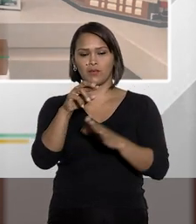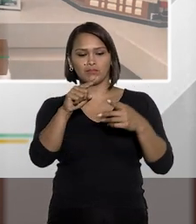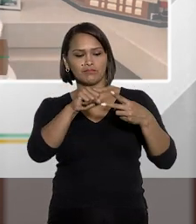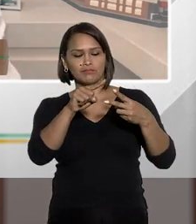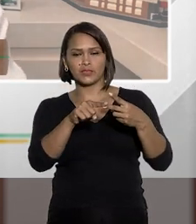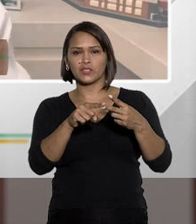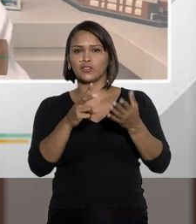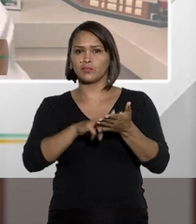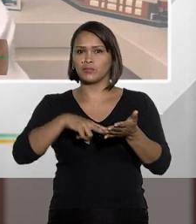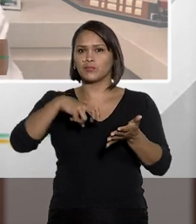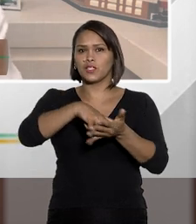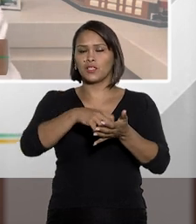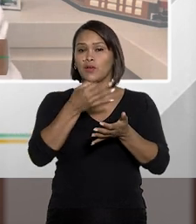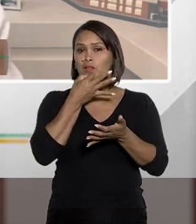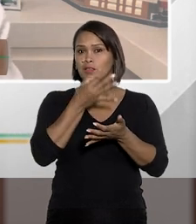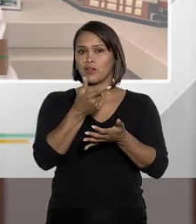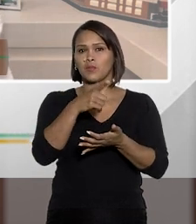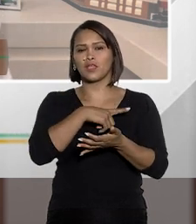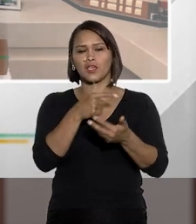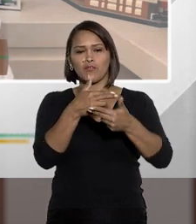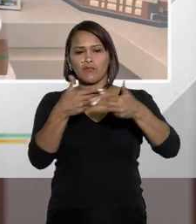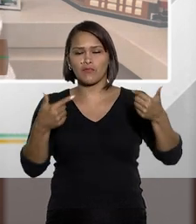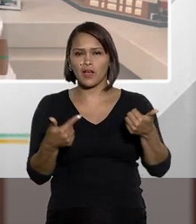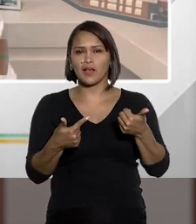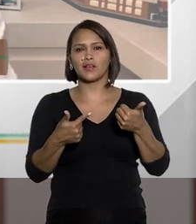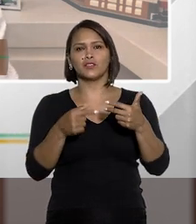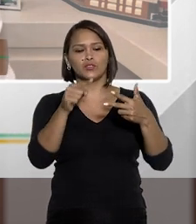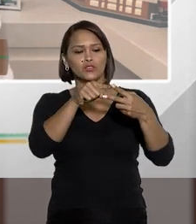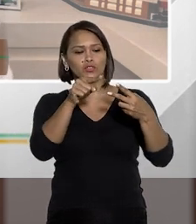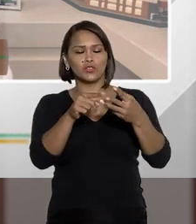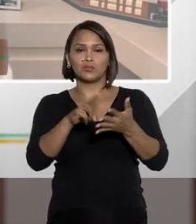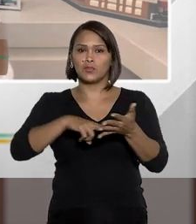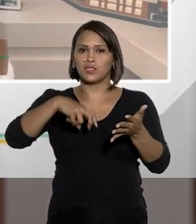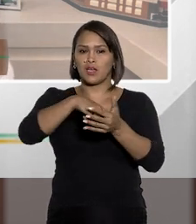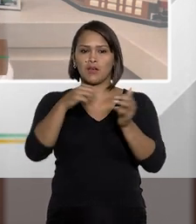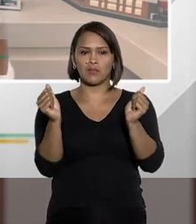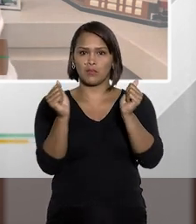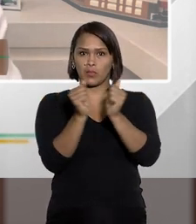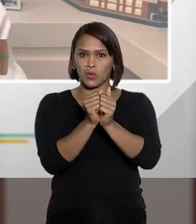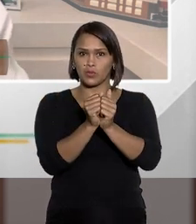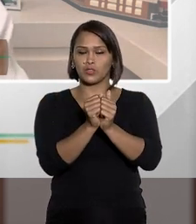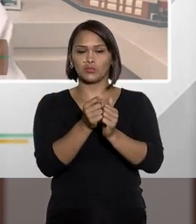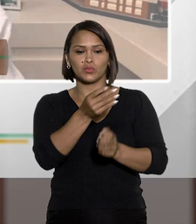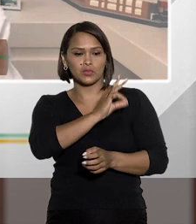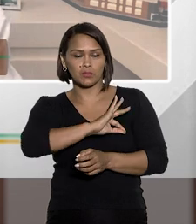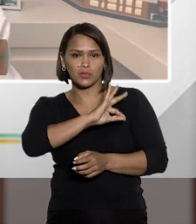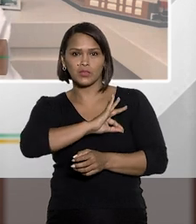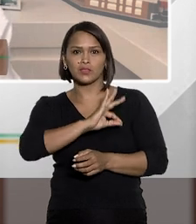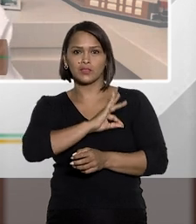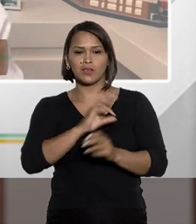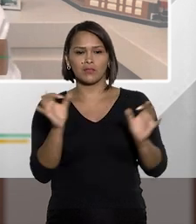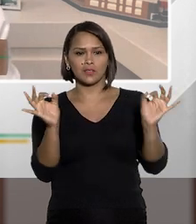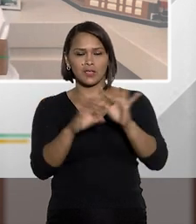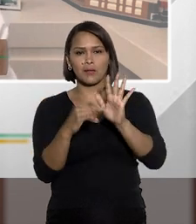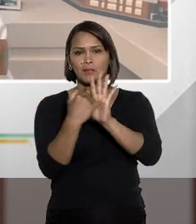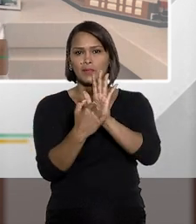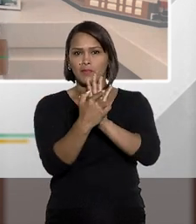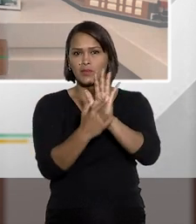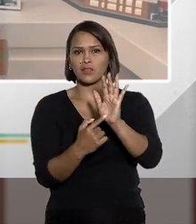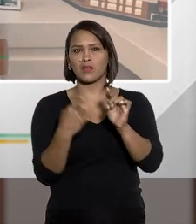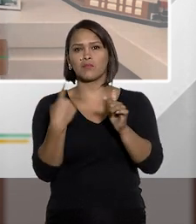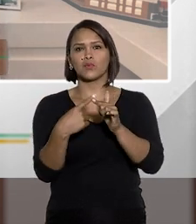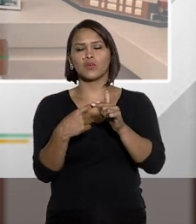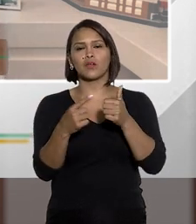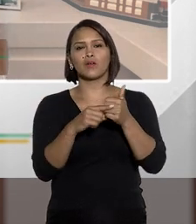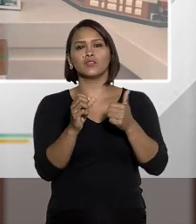tem aqui o tipo penal. Eu até comentei com você que muitos tipos penais próximos da atuação policial, eles acabaram